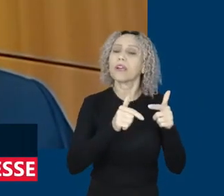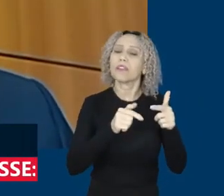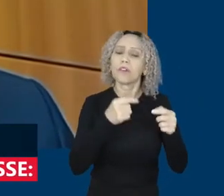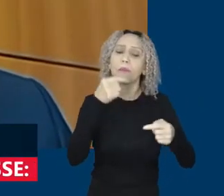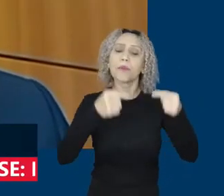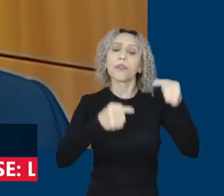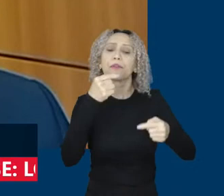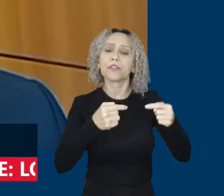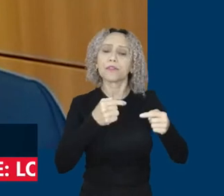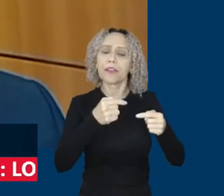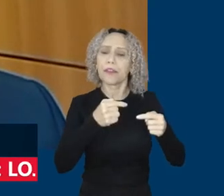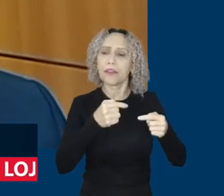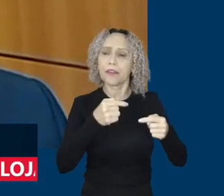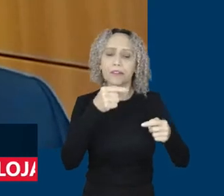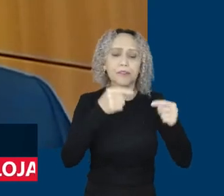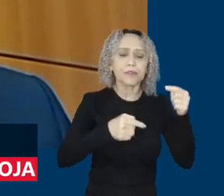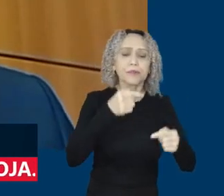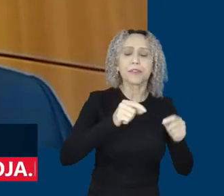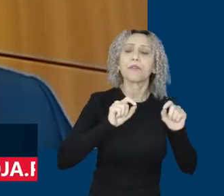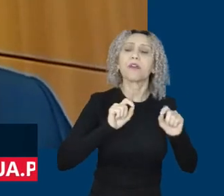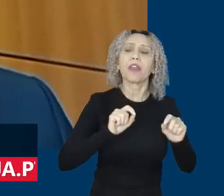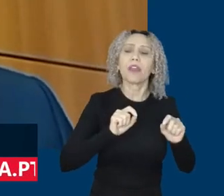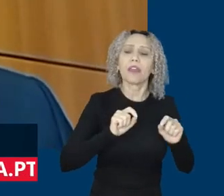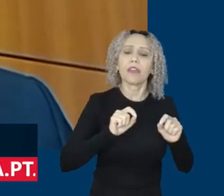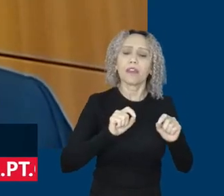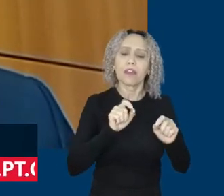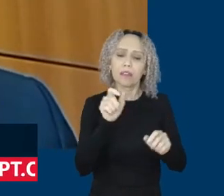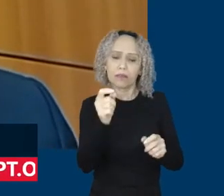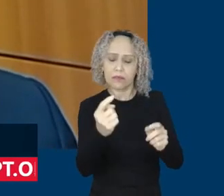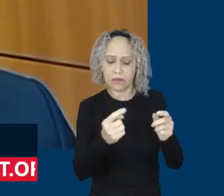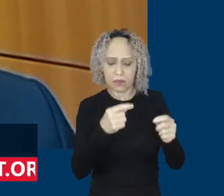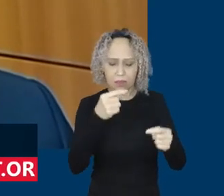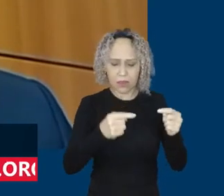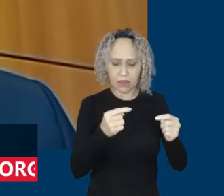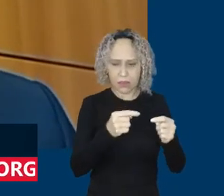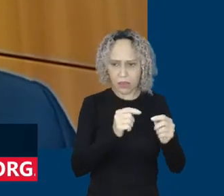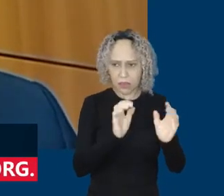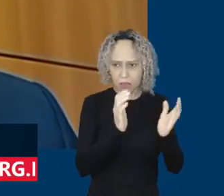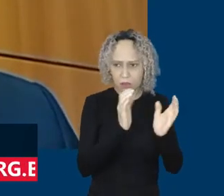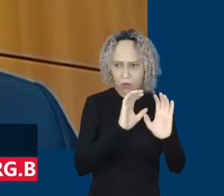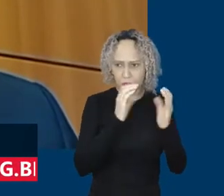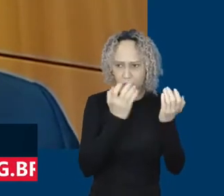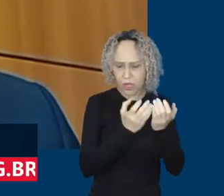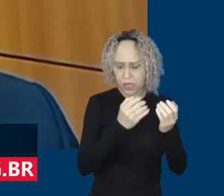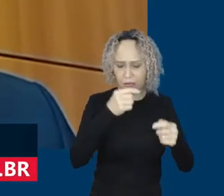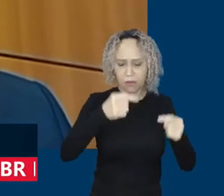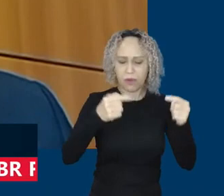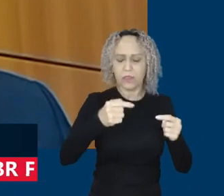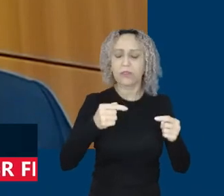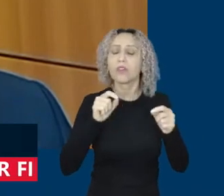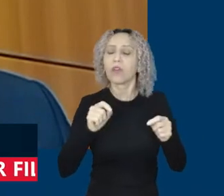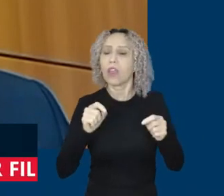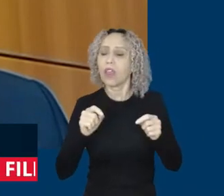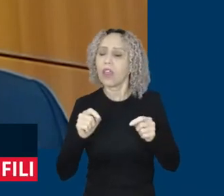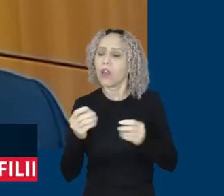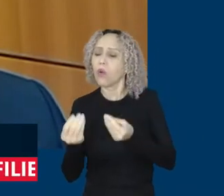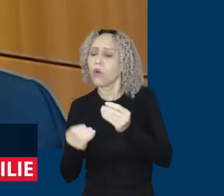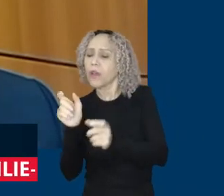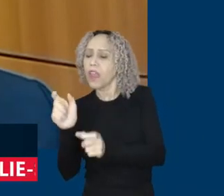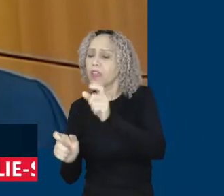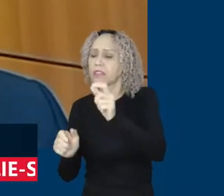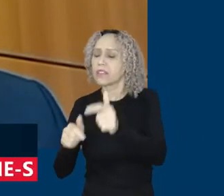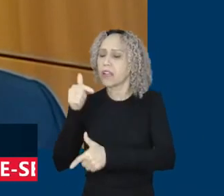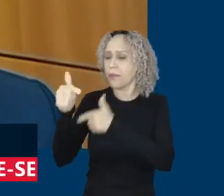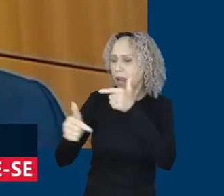discutir, não só, não só, a relação desses trabalhadores com essas plataformas, mas também a